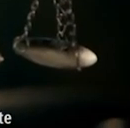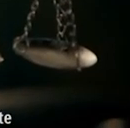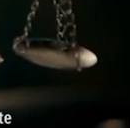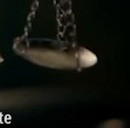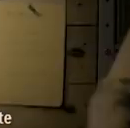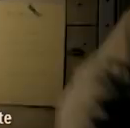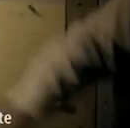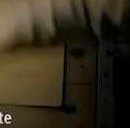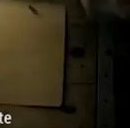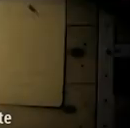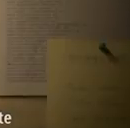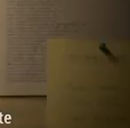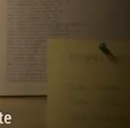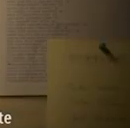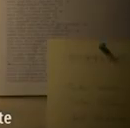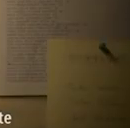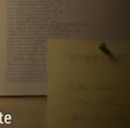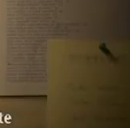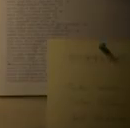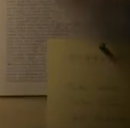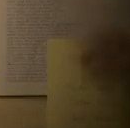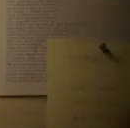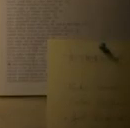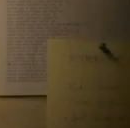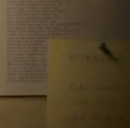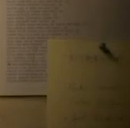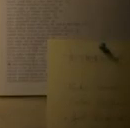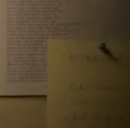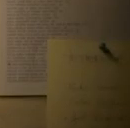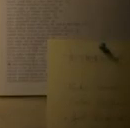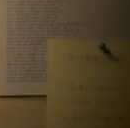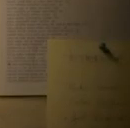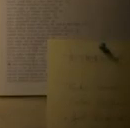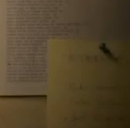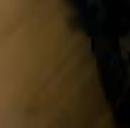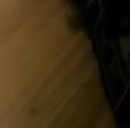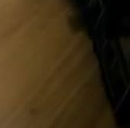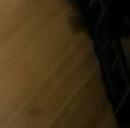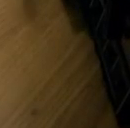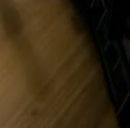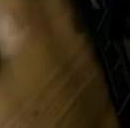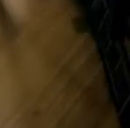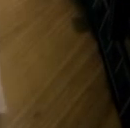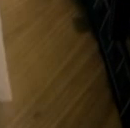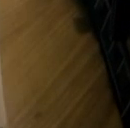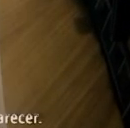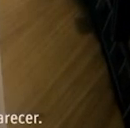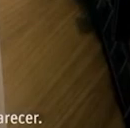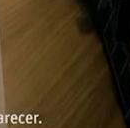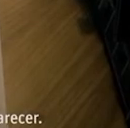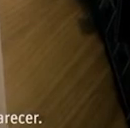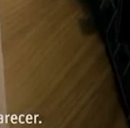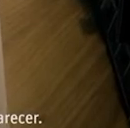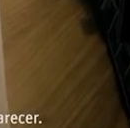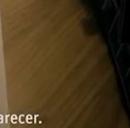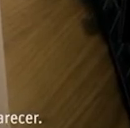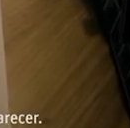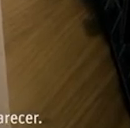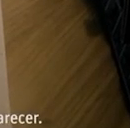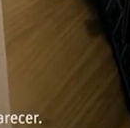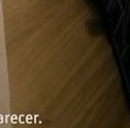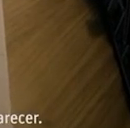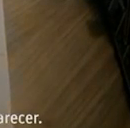Hoje, muitos deles estão disponíveis no site bnmdigital.mpf.mp.br Acesse,